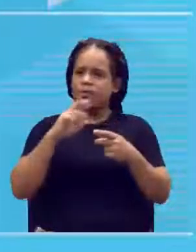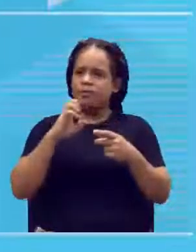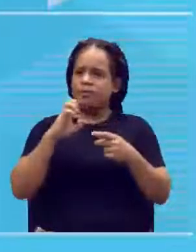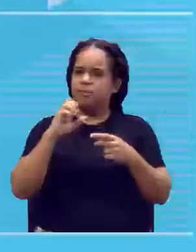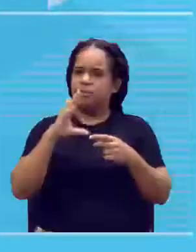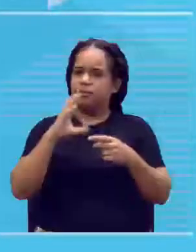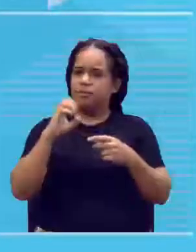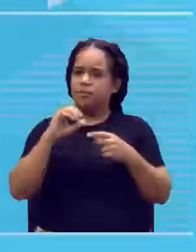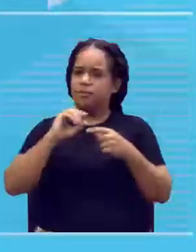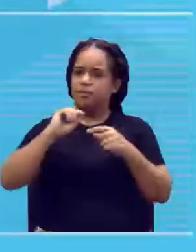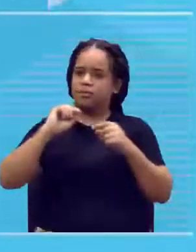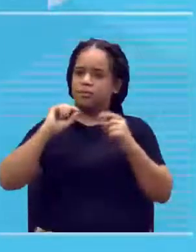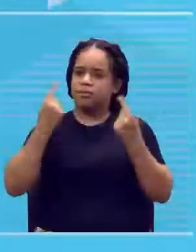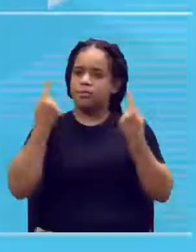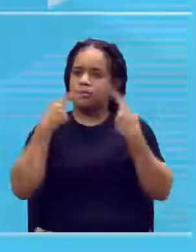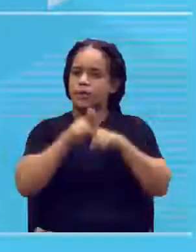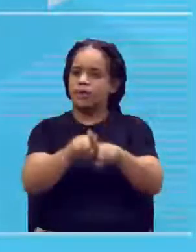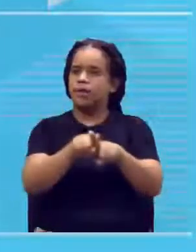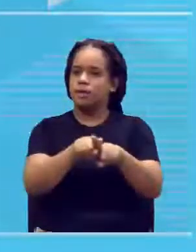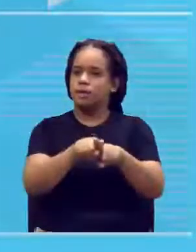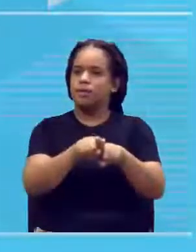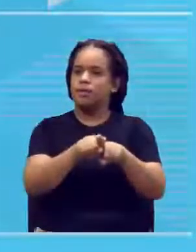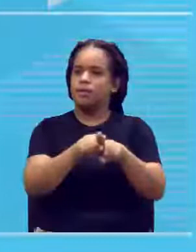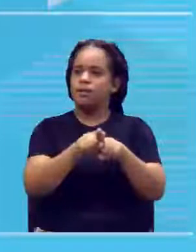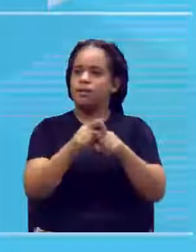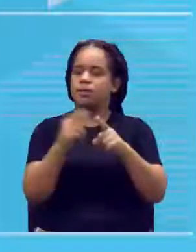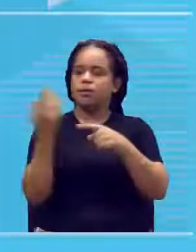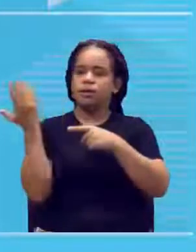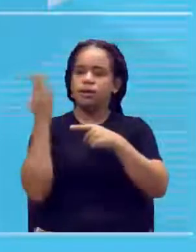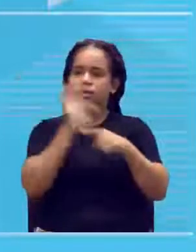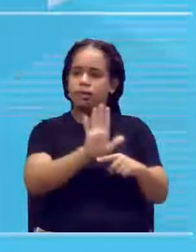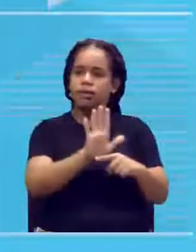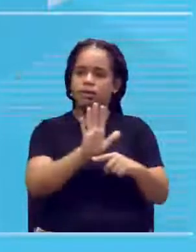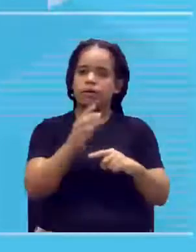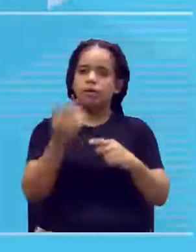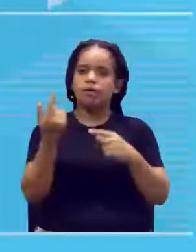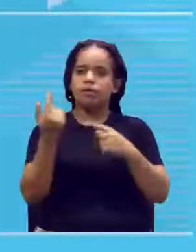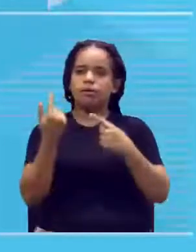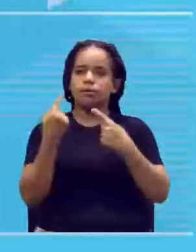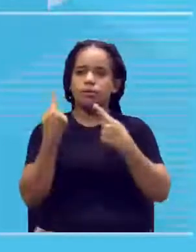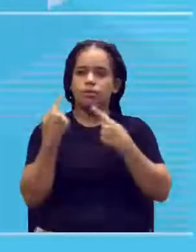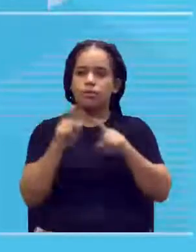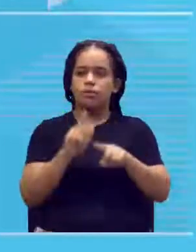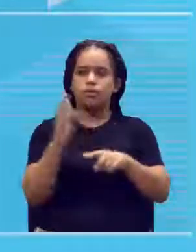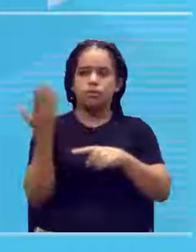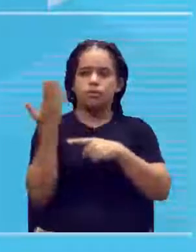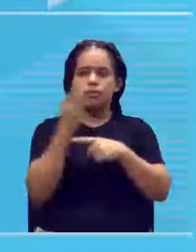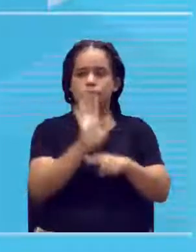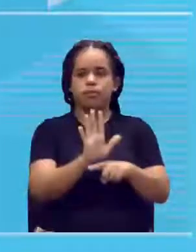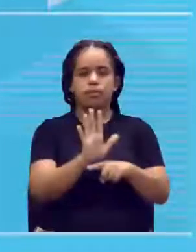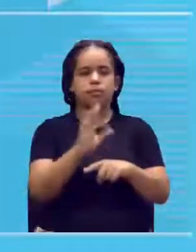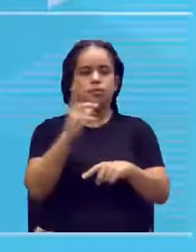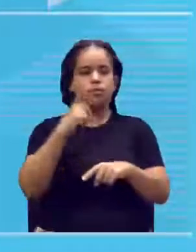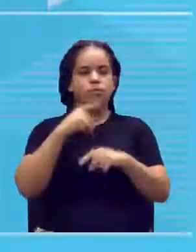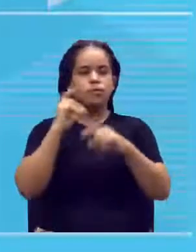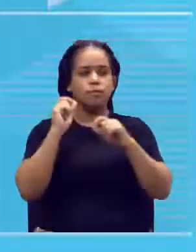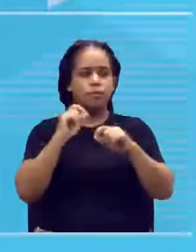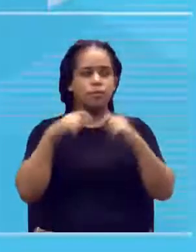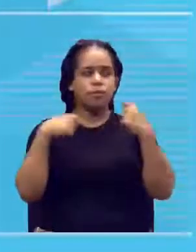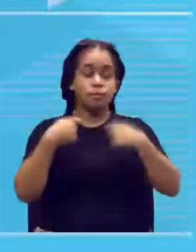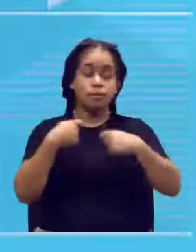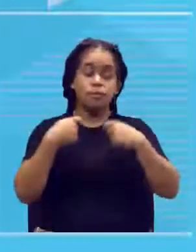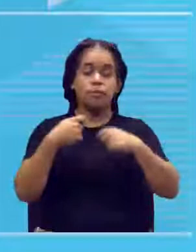expressões do que é um gene dominante e de que é um gene recessivo, tá, queridos? Para isso, devemos procurar no